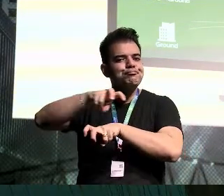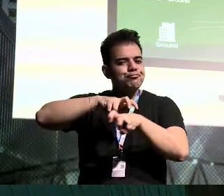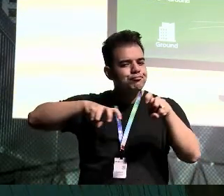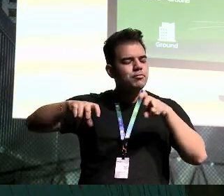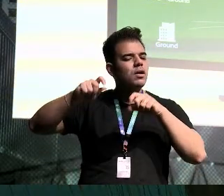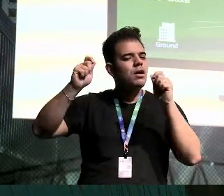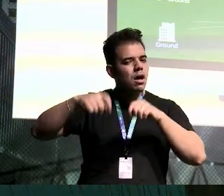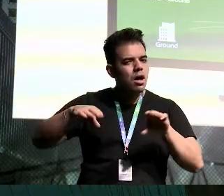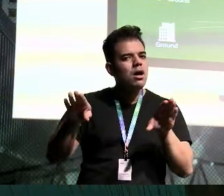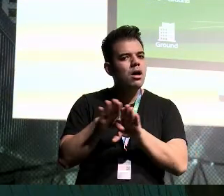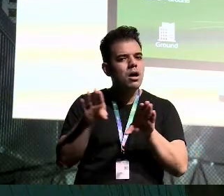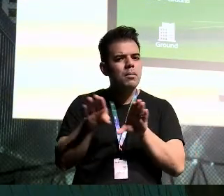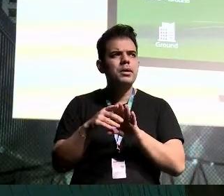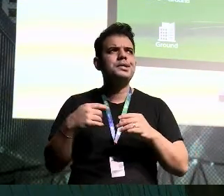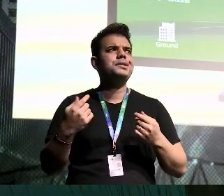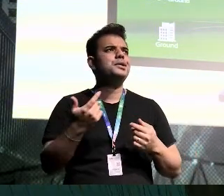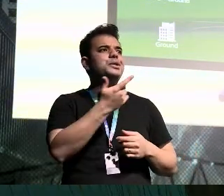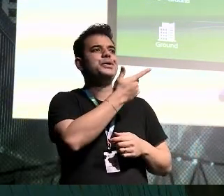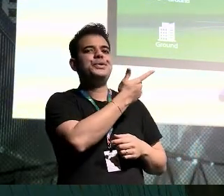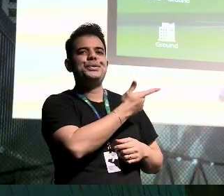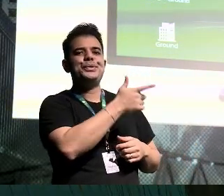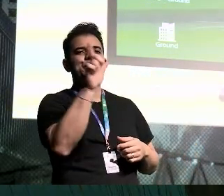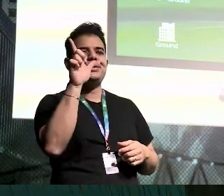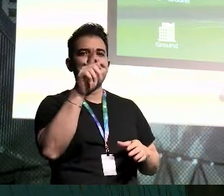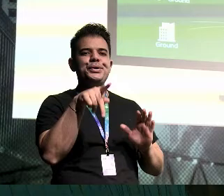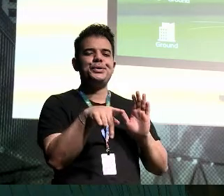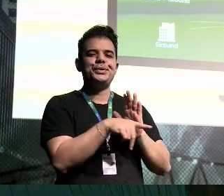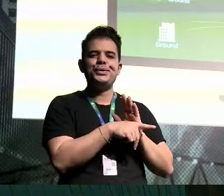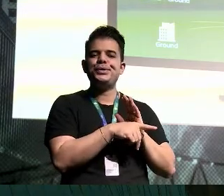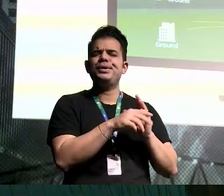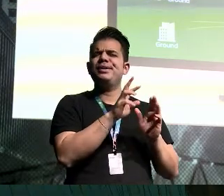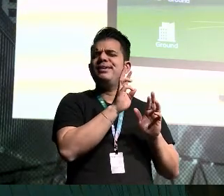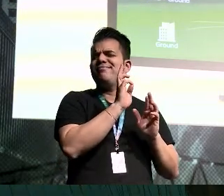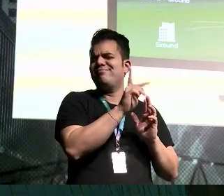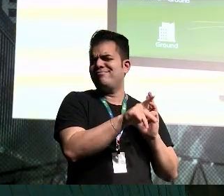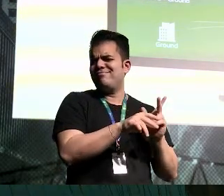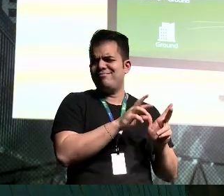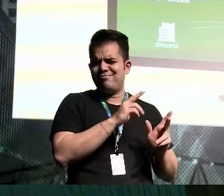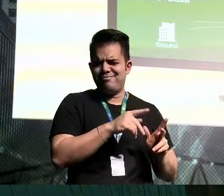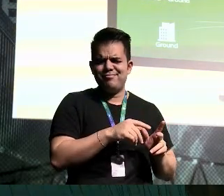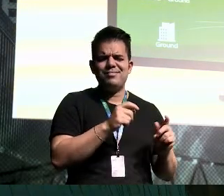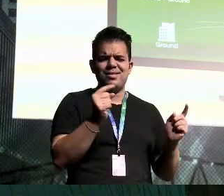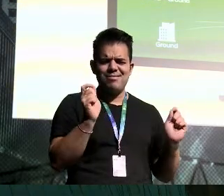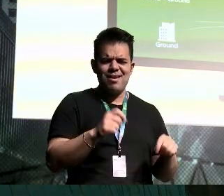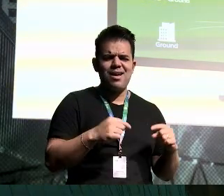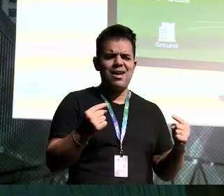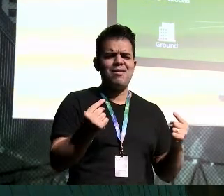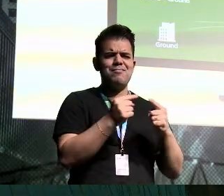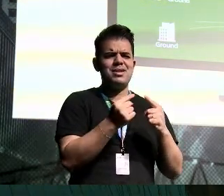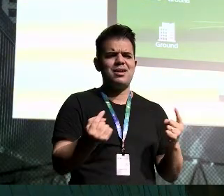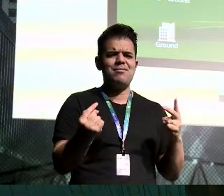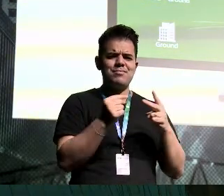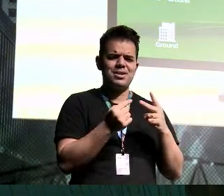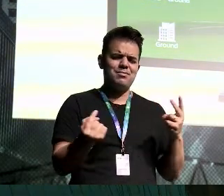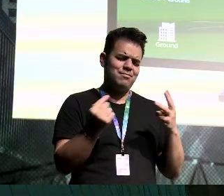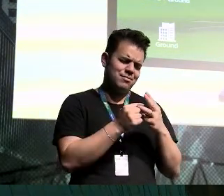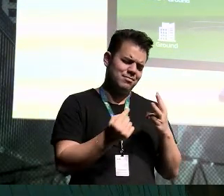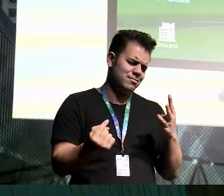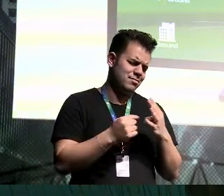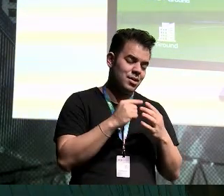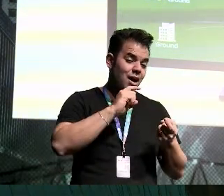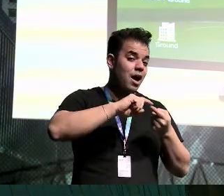psicultura também orientada a drones, então, tem várias situações aqui que a gente vai entender que a